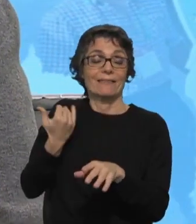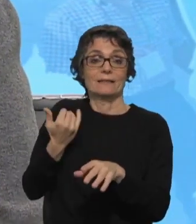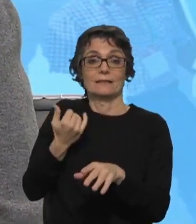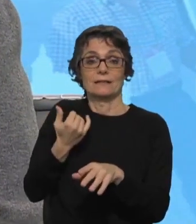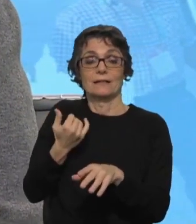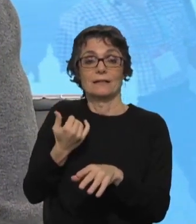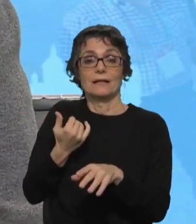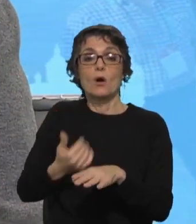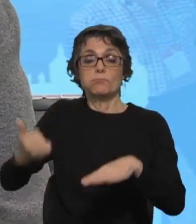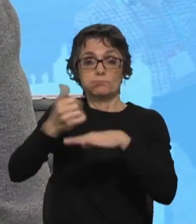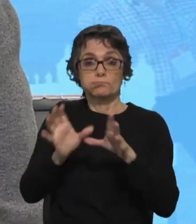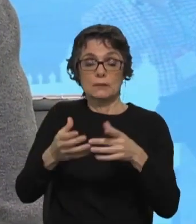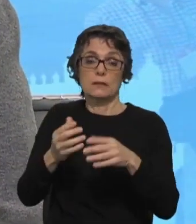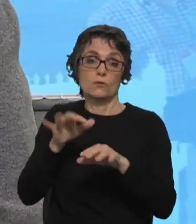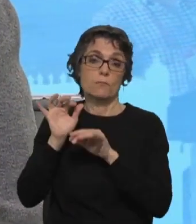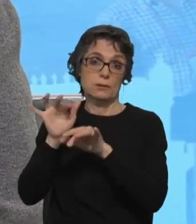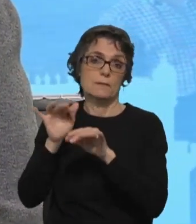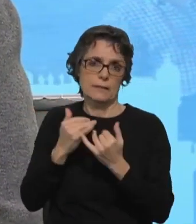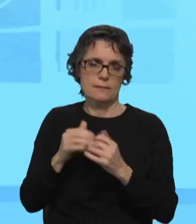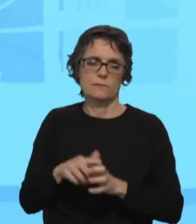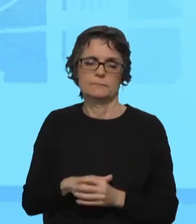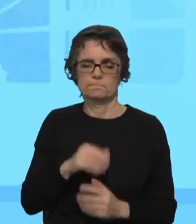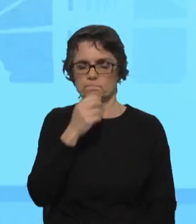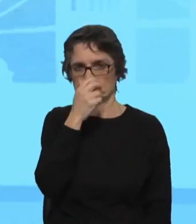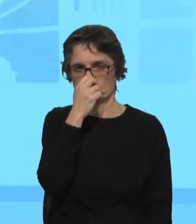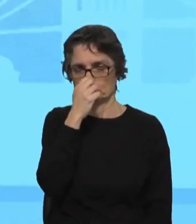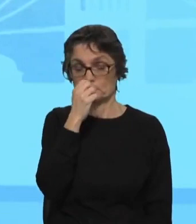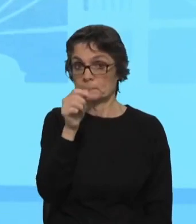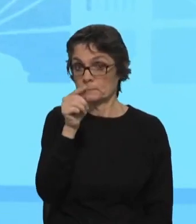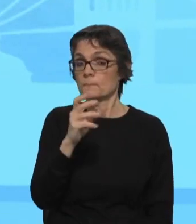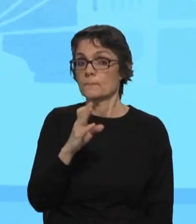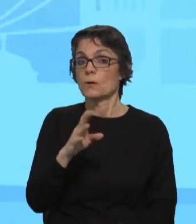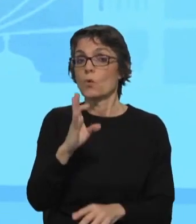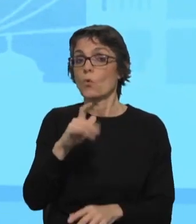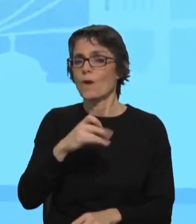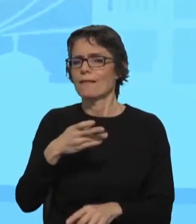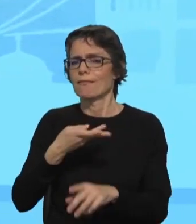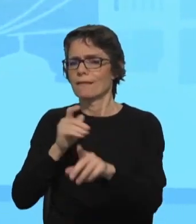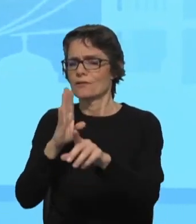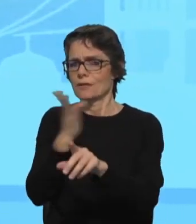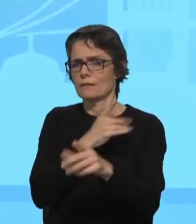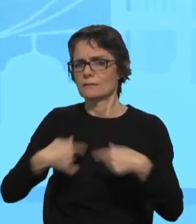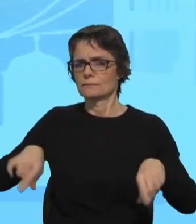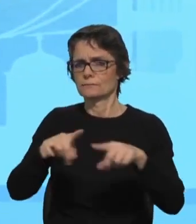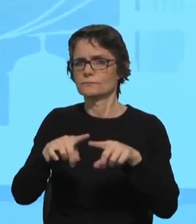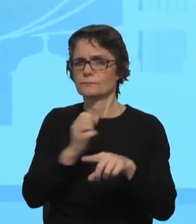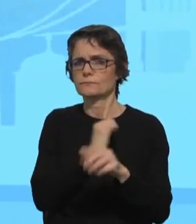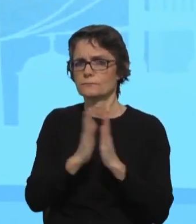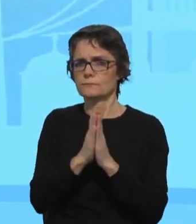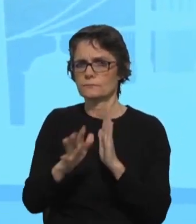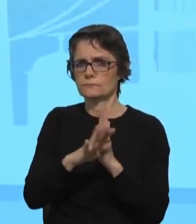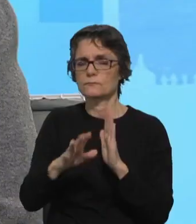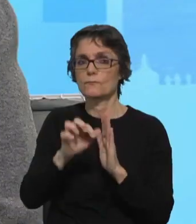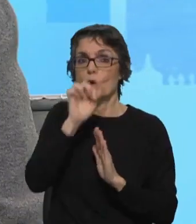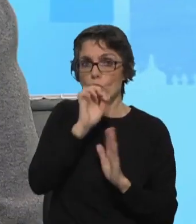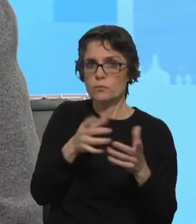o alto comissariado para as migrações. O Hélder Afonso tem procurado reunir-se com os responsáveis de o Santos, concretamente com os